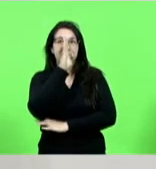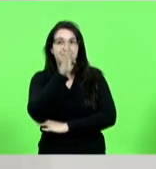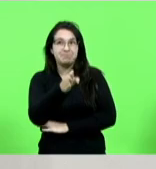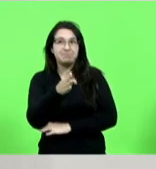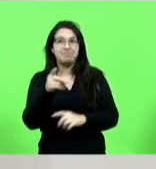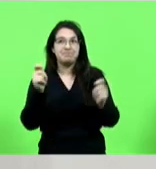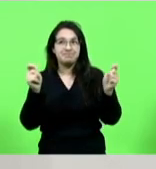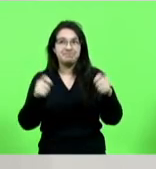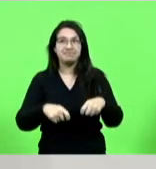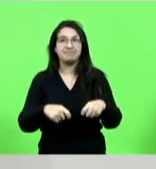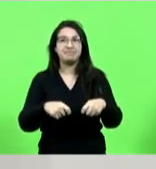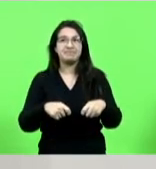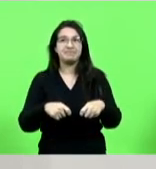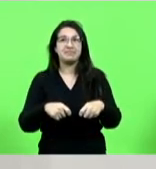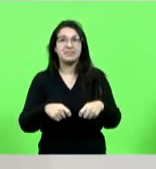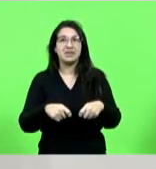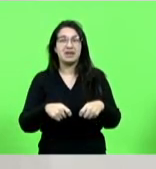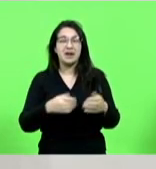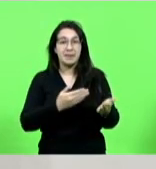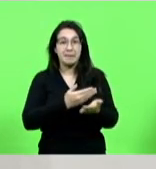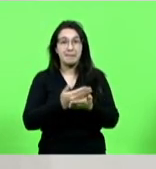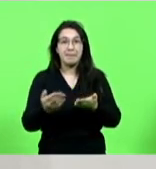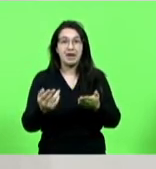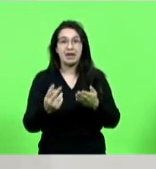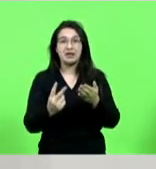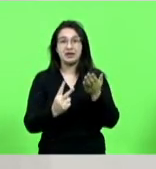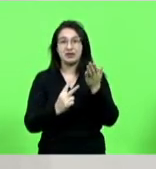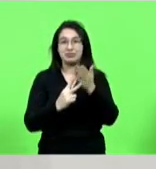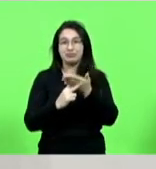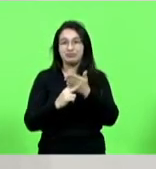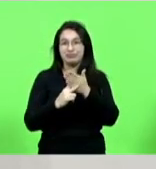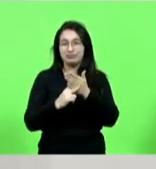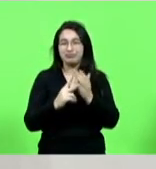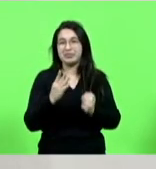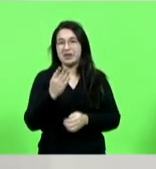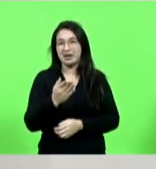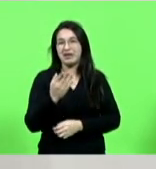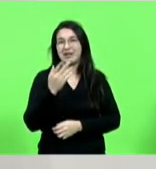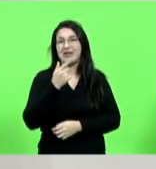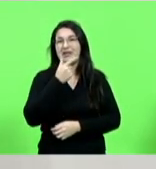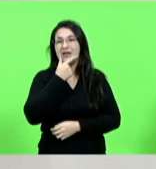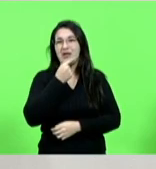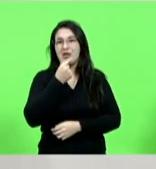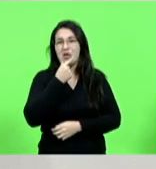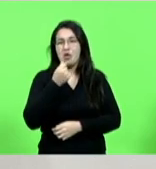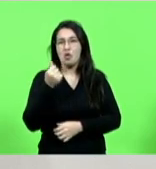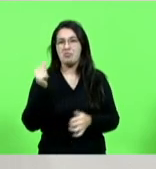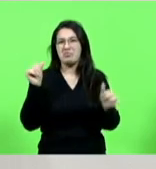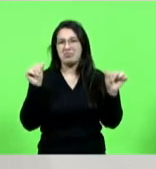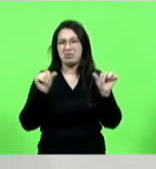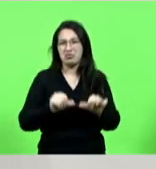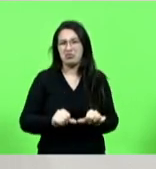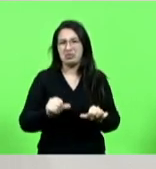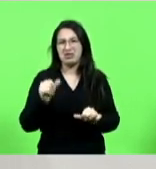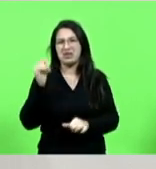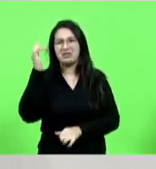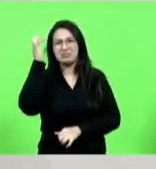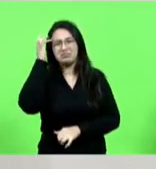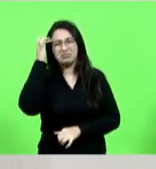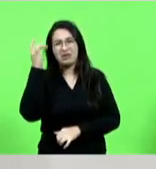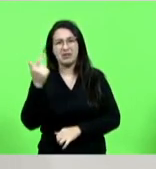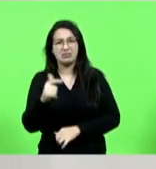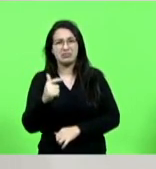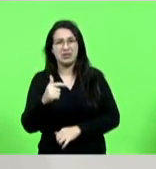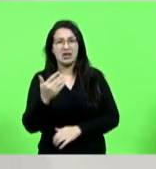você saia dessa dualidade que o ser humano irracional, o ser humano ruim, o ser humano que tira a vida do outro,